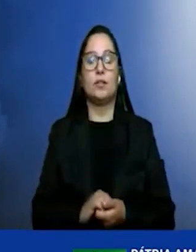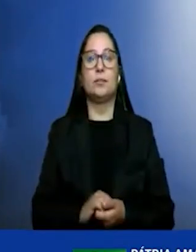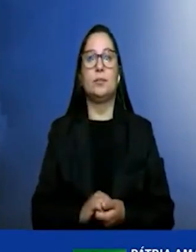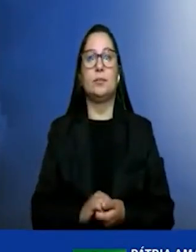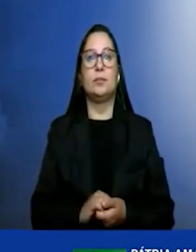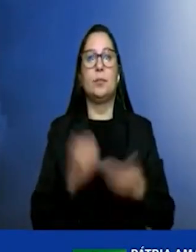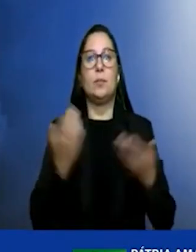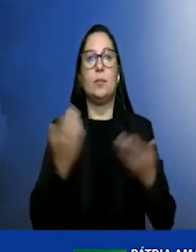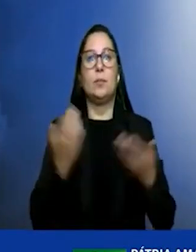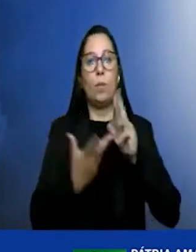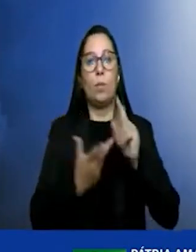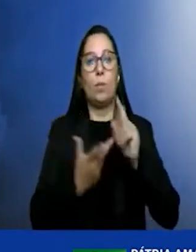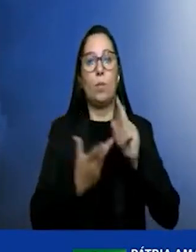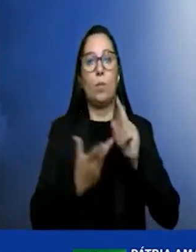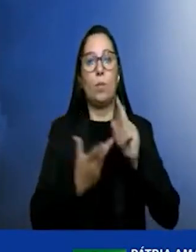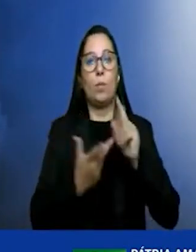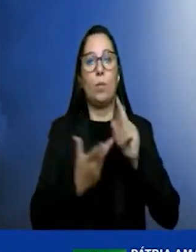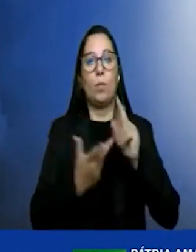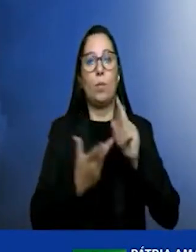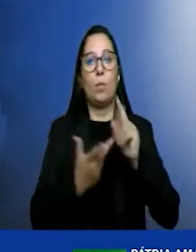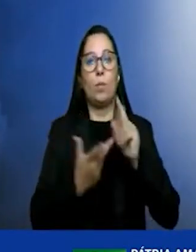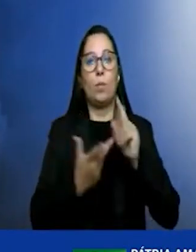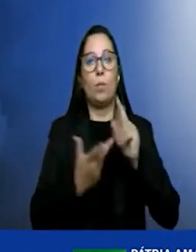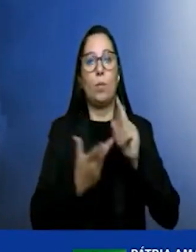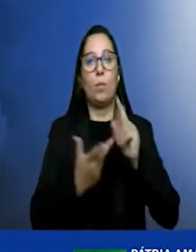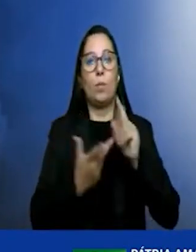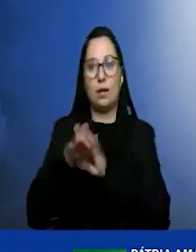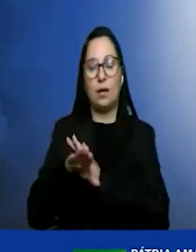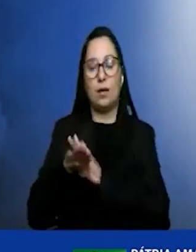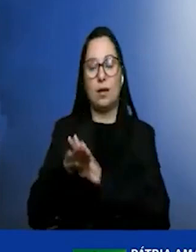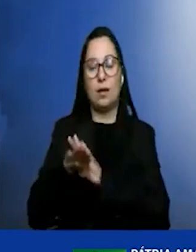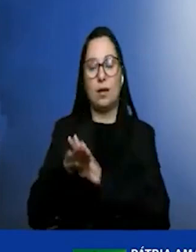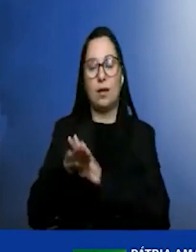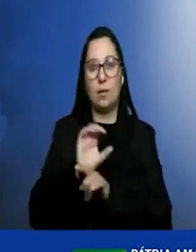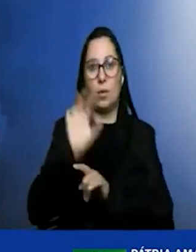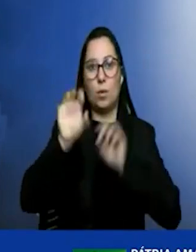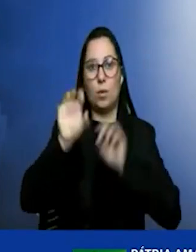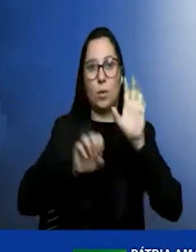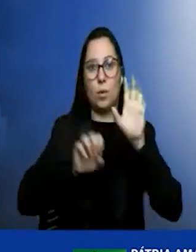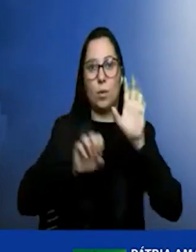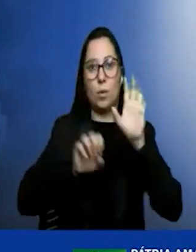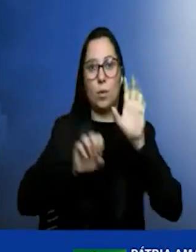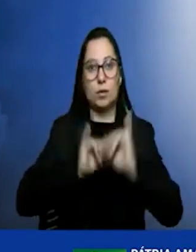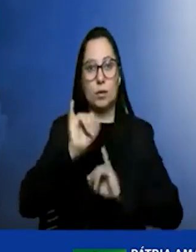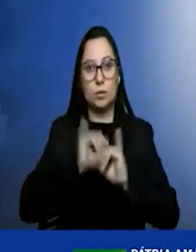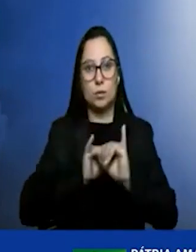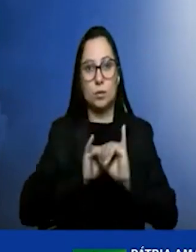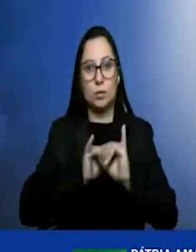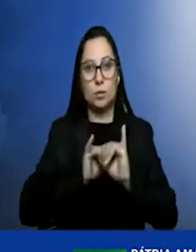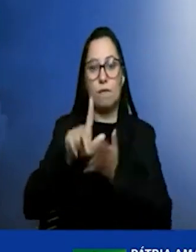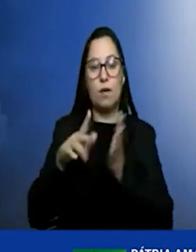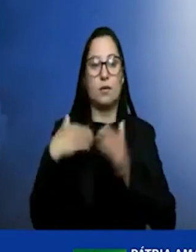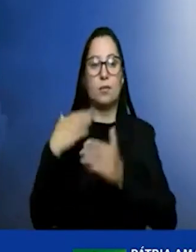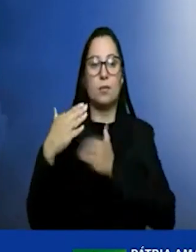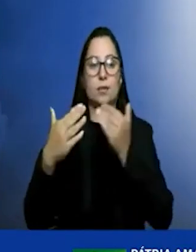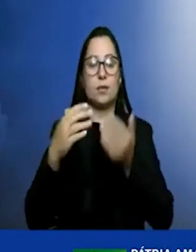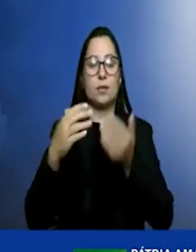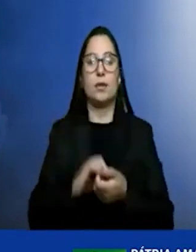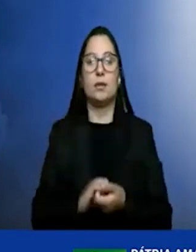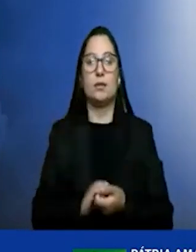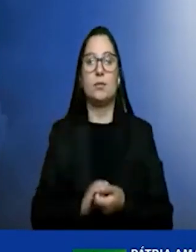já existe a armazenagem de carbono que são capturados nas indústrias capturados em vários processos isso hoje são